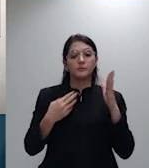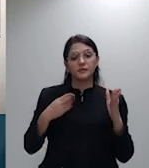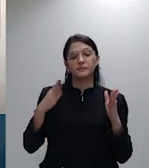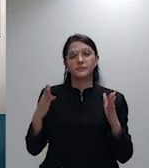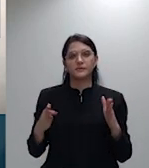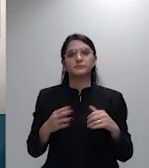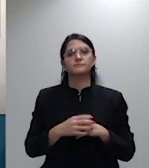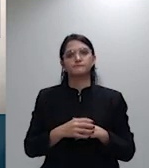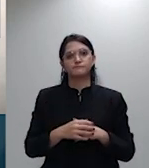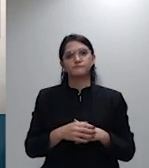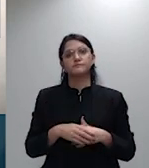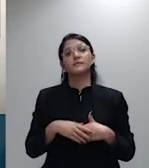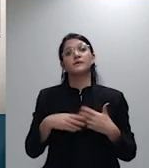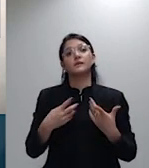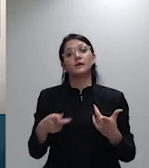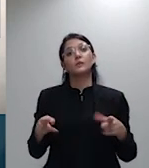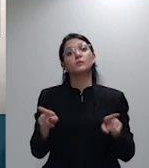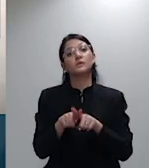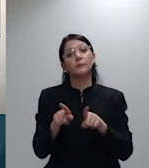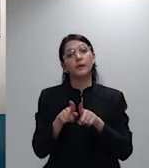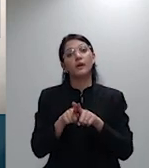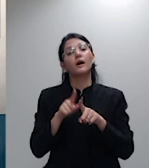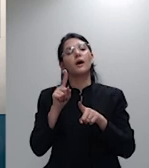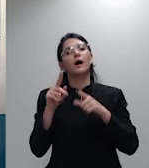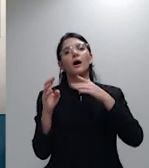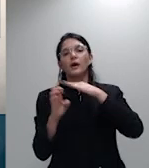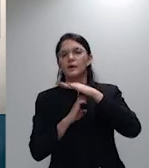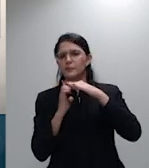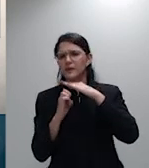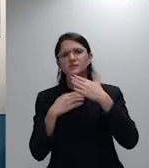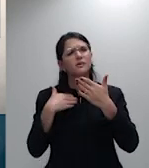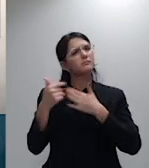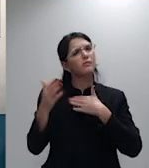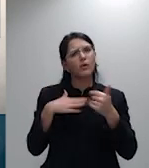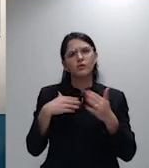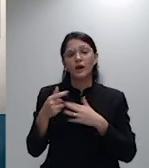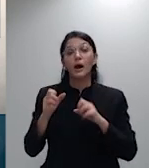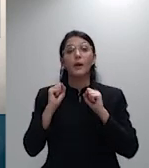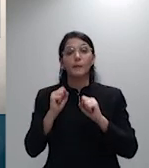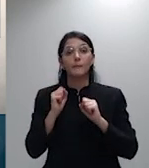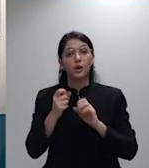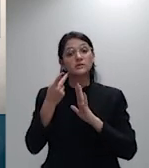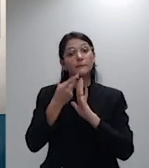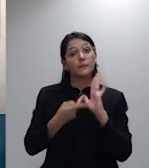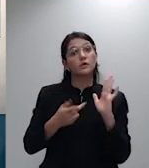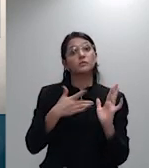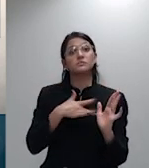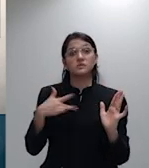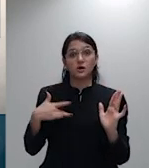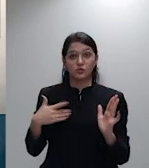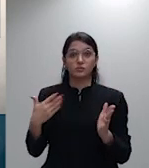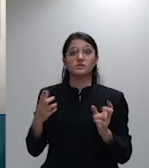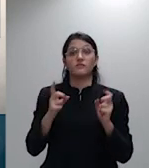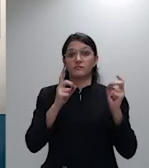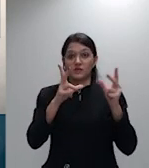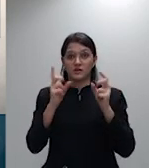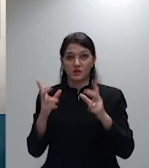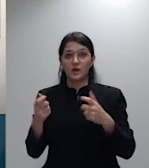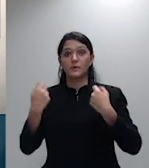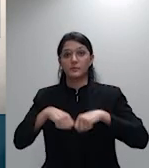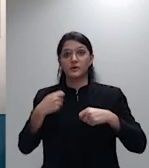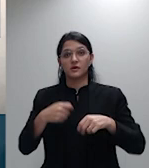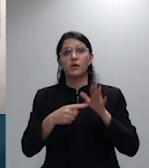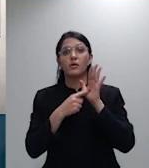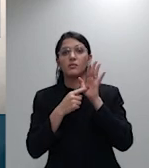operadora de plano de saúde qualquer operadora para poder comercializar os planos elas precisam apresentar a agência nacional de